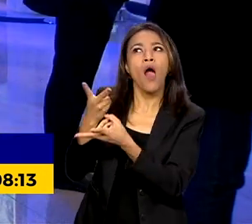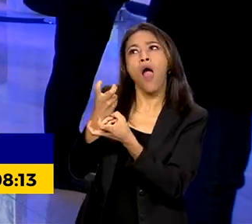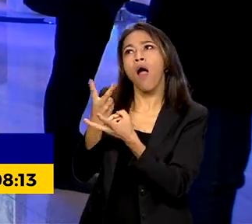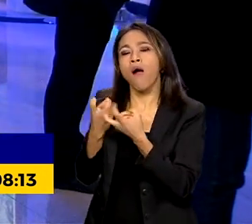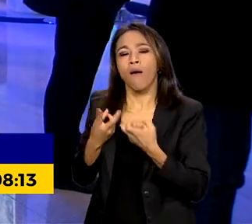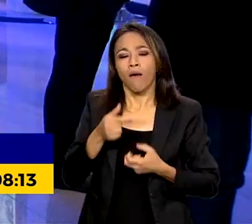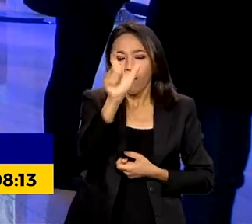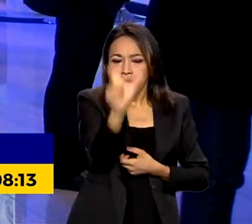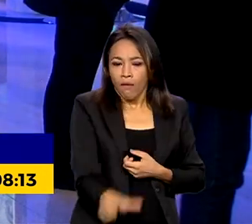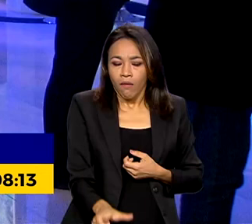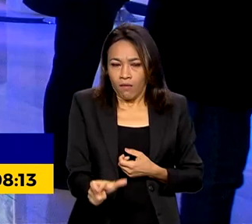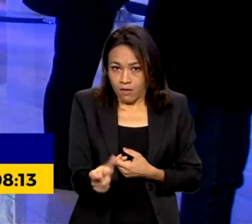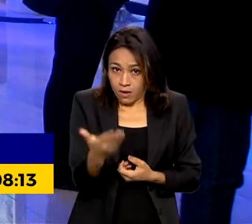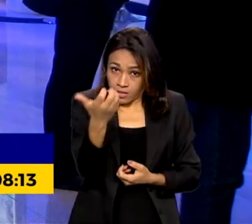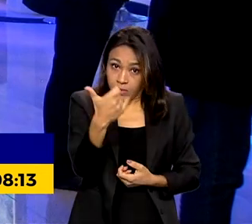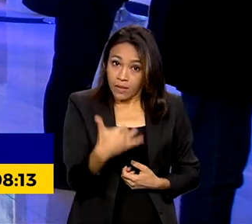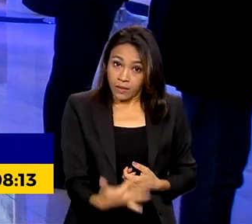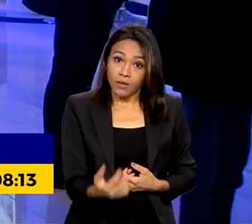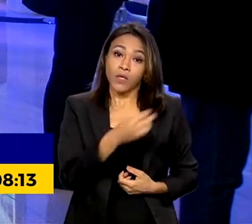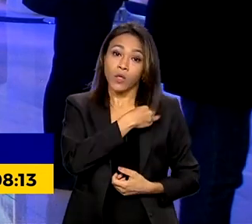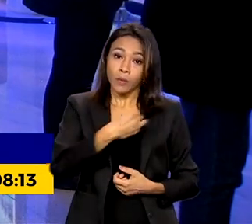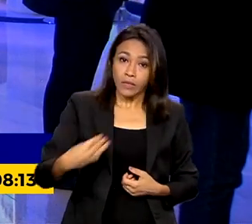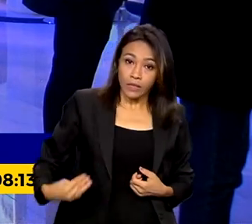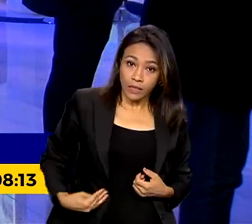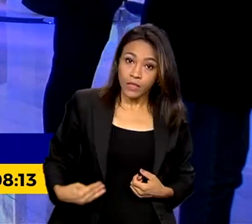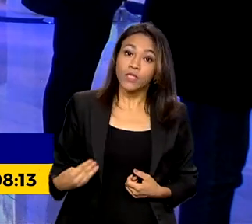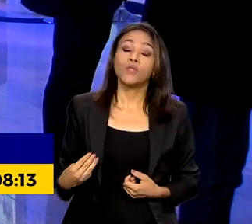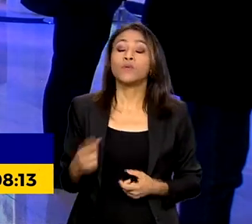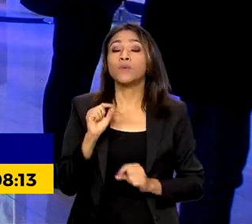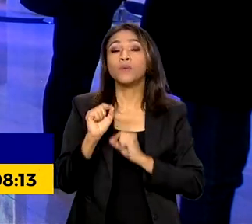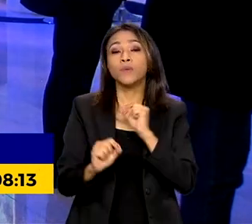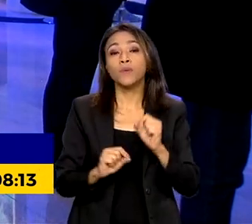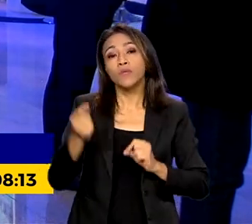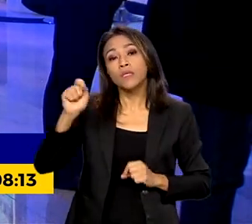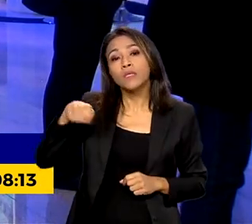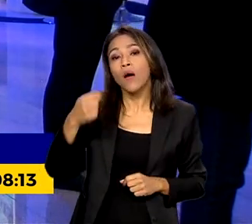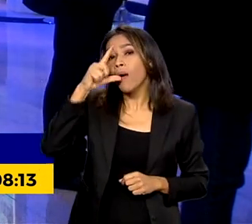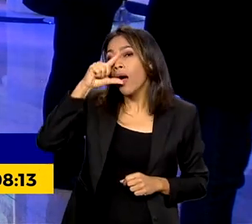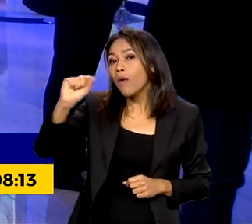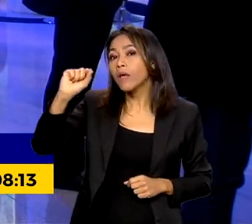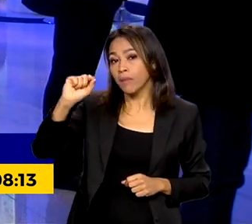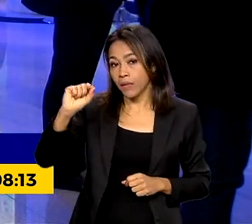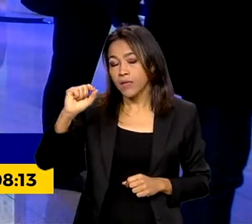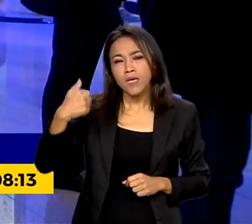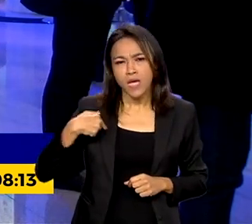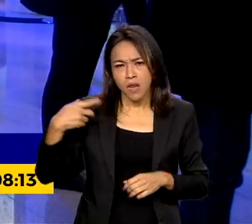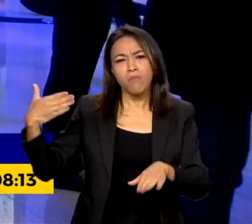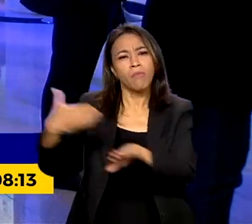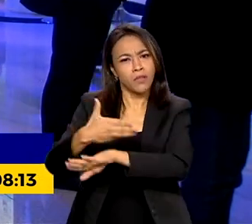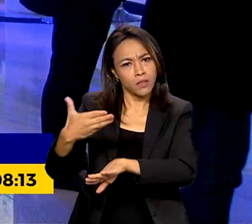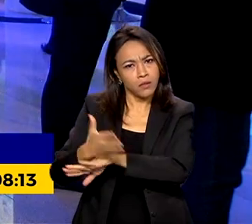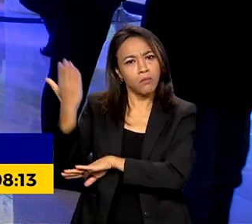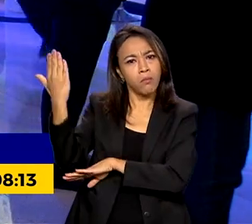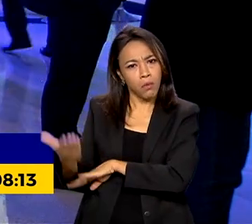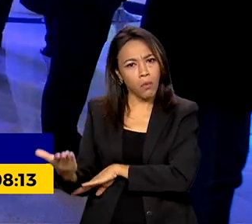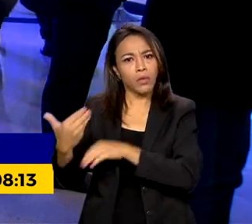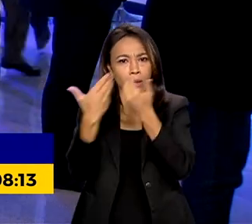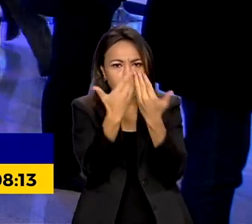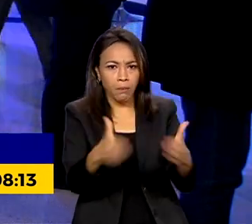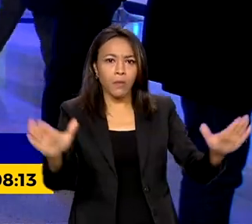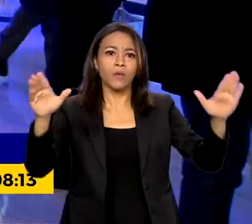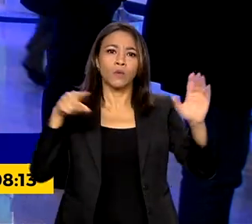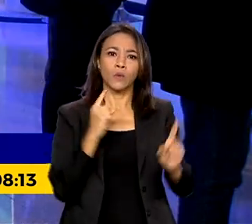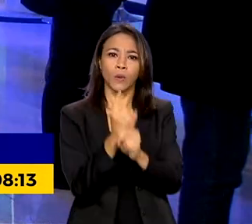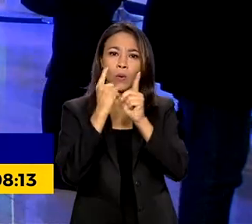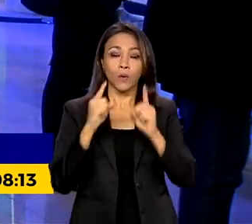ministro do Desenvolvimento, Indústria, Comércio e Serviços, Geraldo Alckmin, participou da abertura do evento e